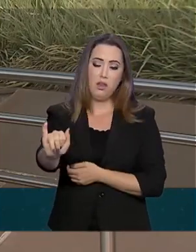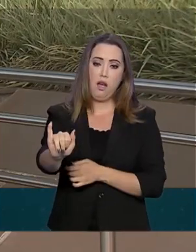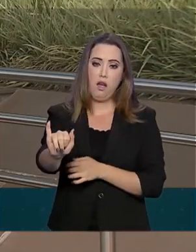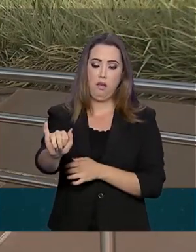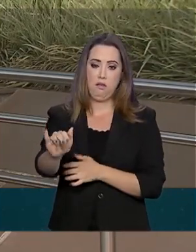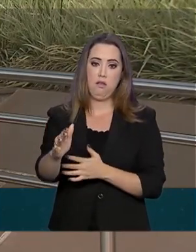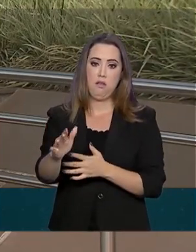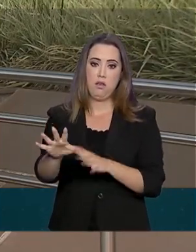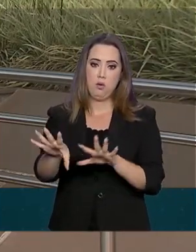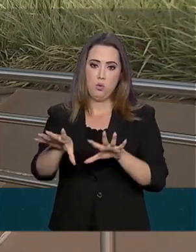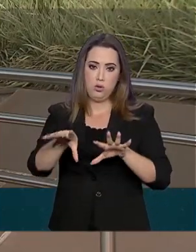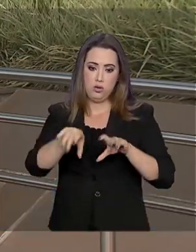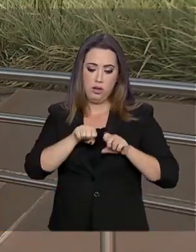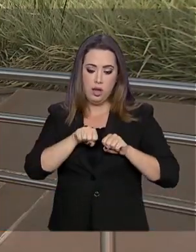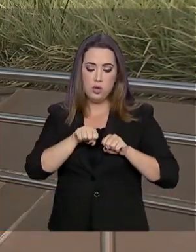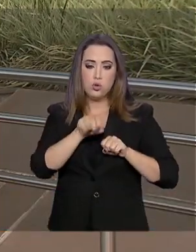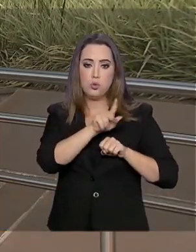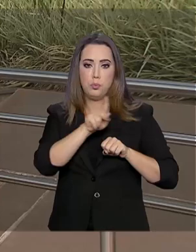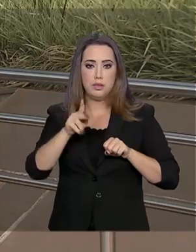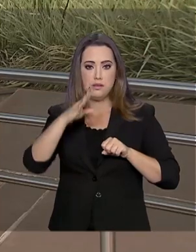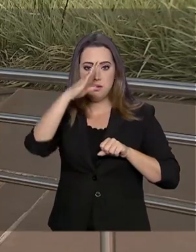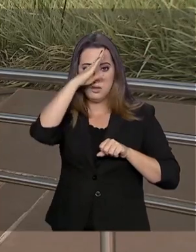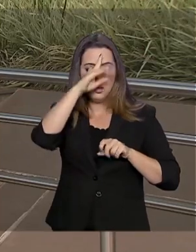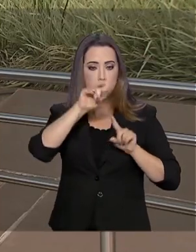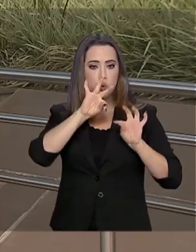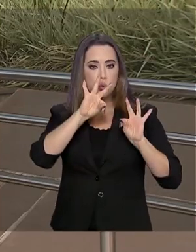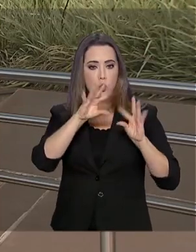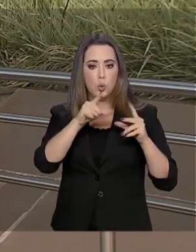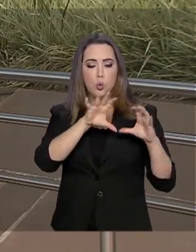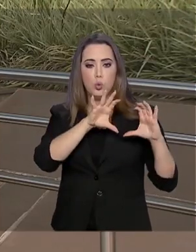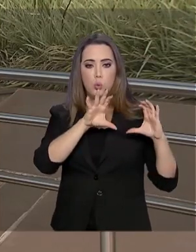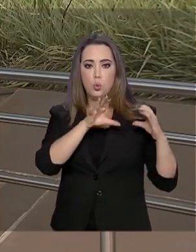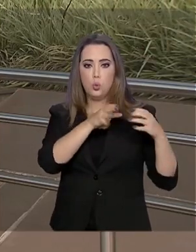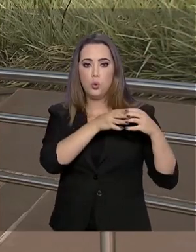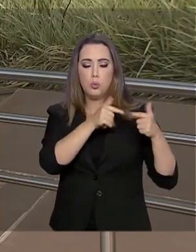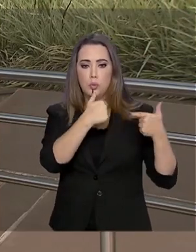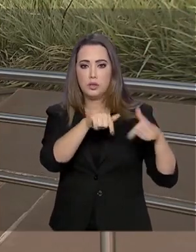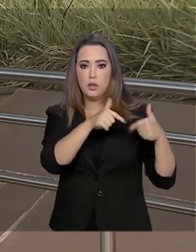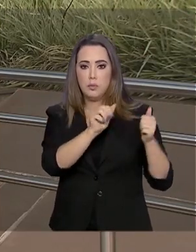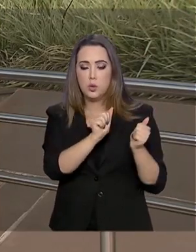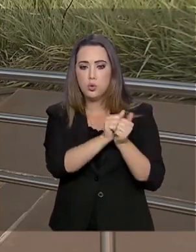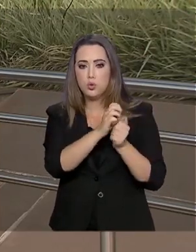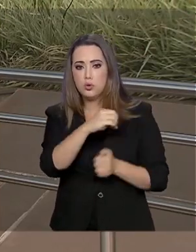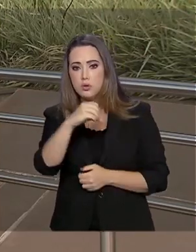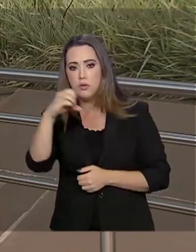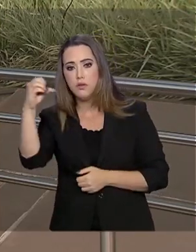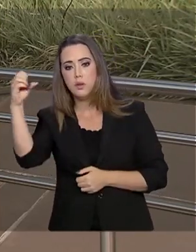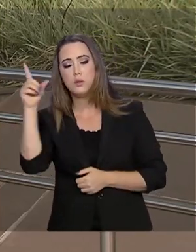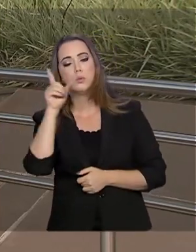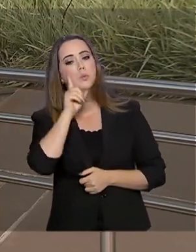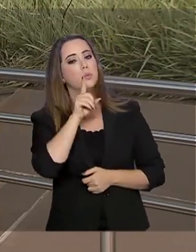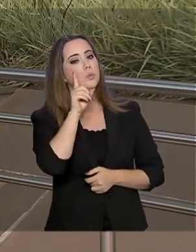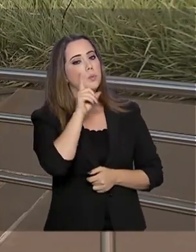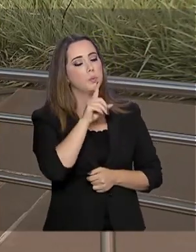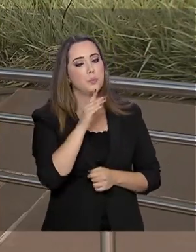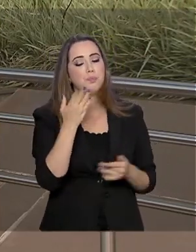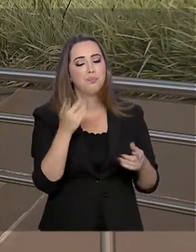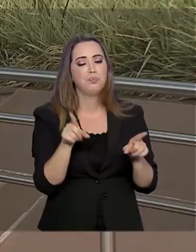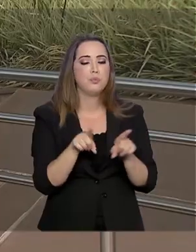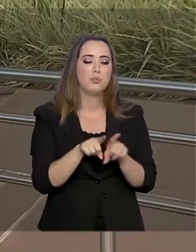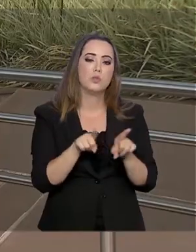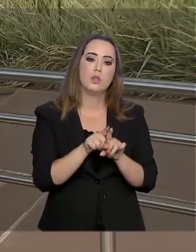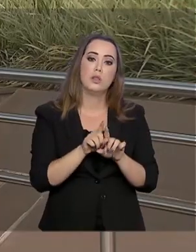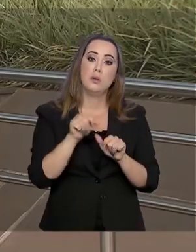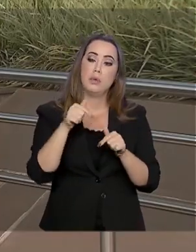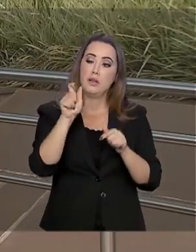preservar a saúde do presidente e de toda a comitiva que o acompanhou em recente viagem oficial aos Estados Unidos, bem como